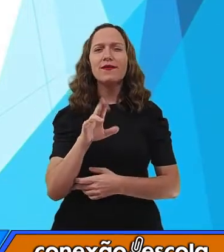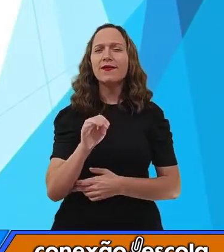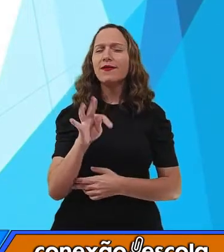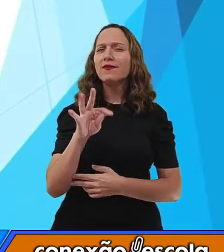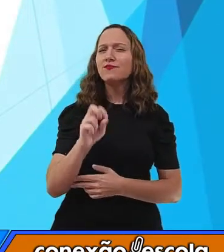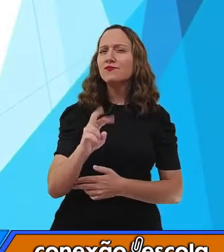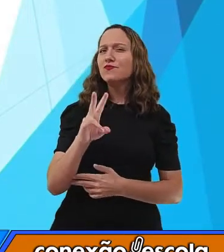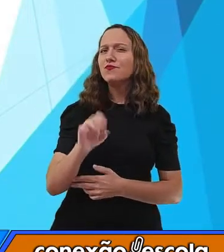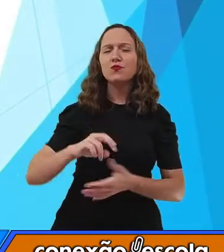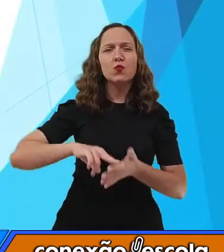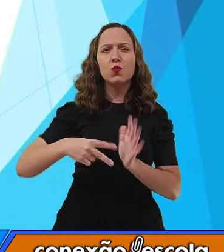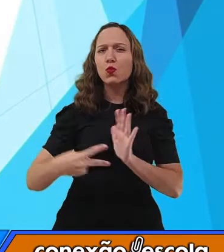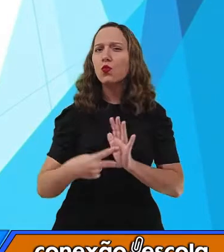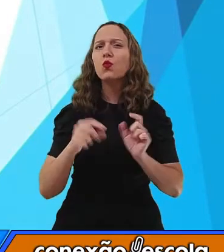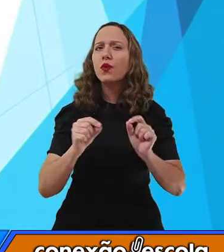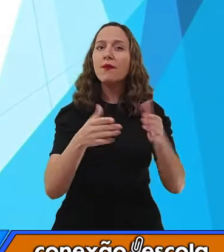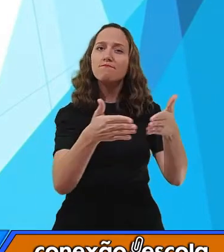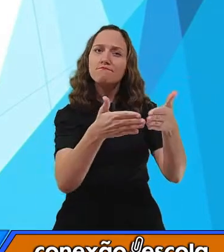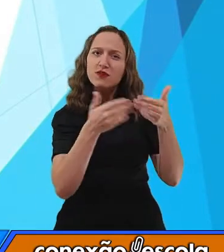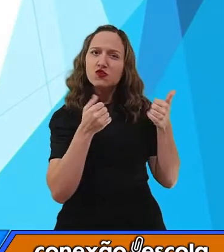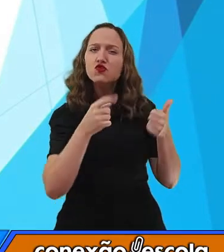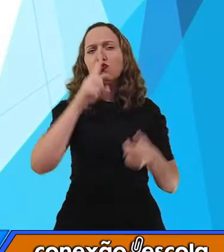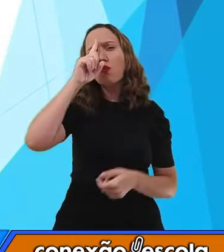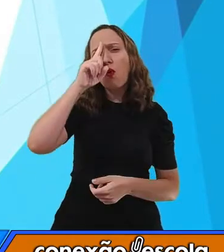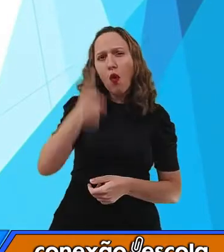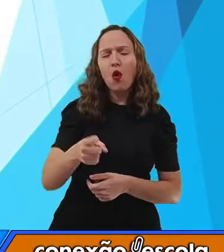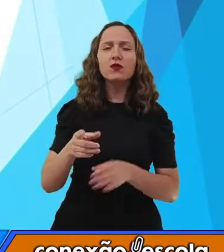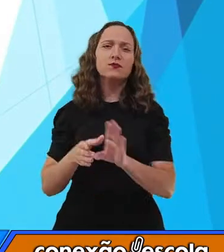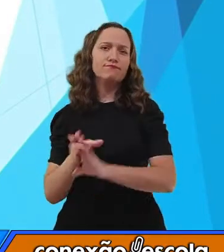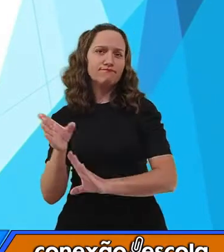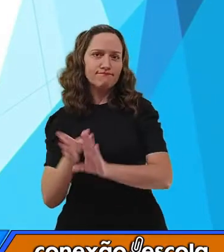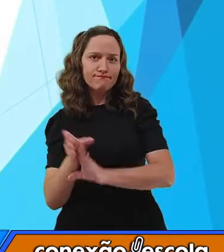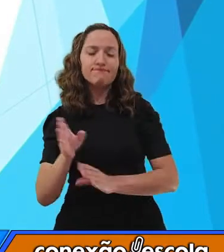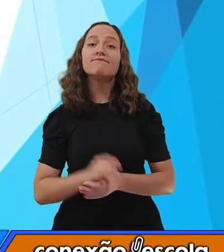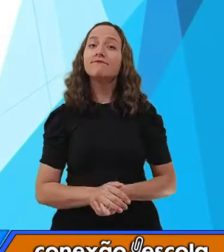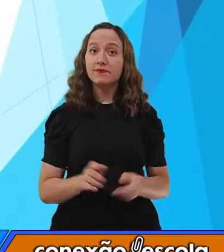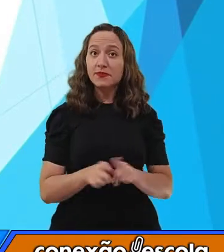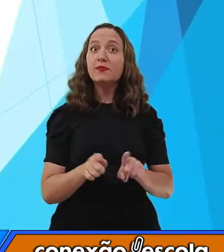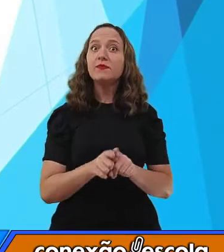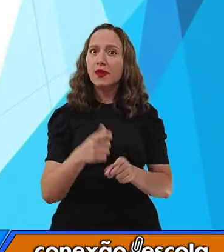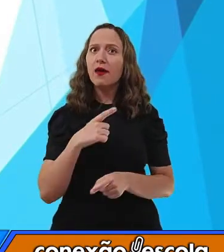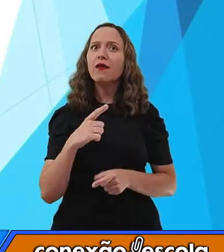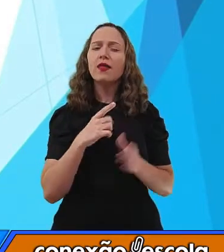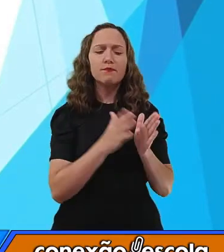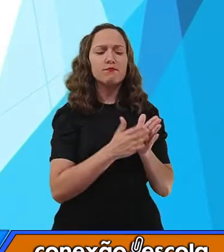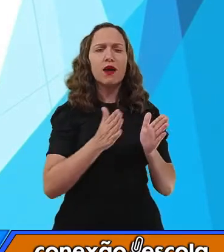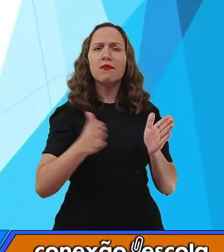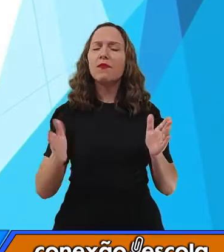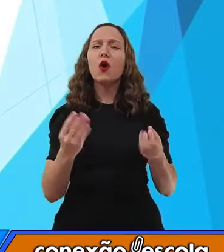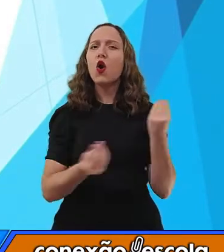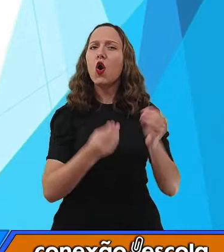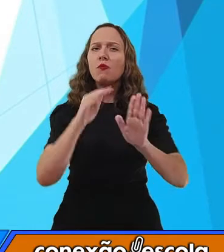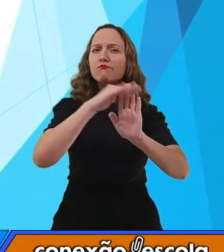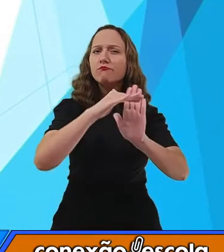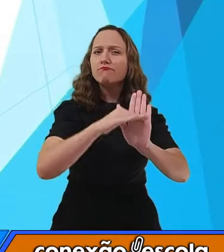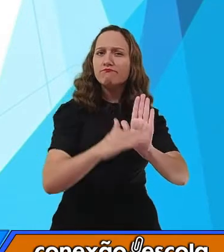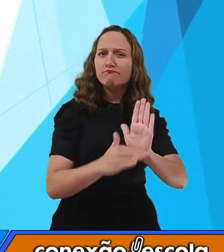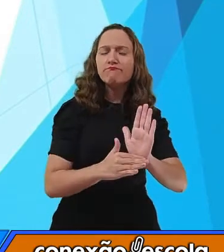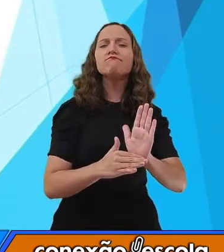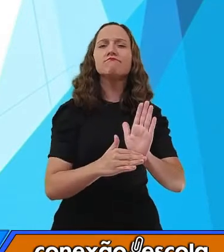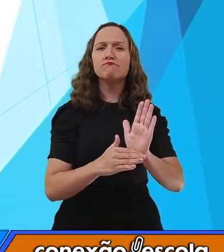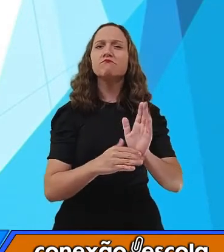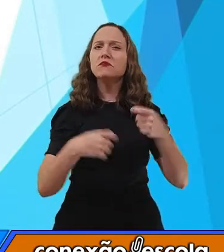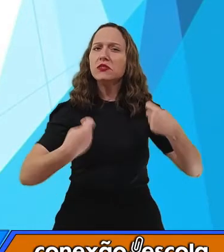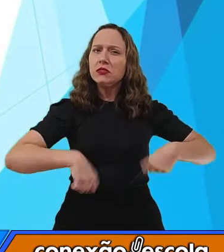ordem, um conselho, certo? E ele também apresenta uma sequência de recomendações sobre cada passo a ser